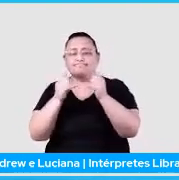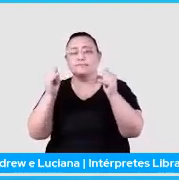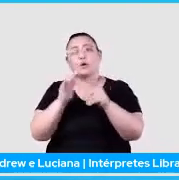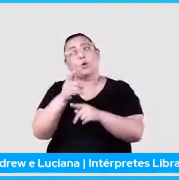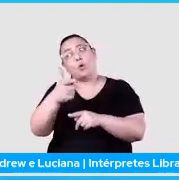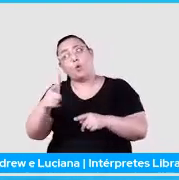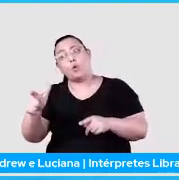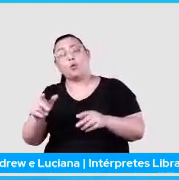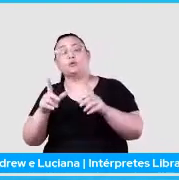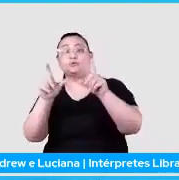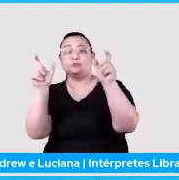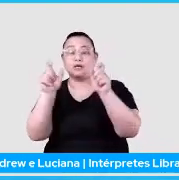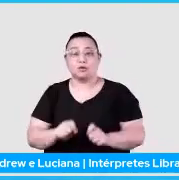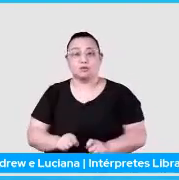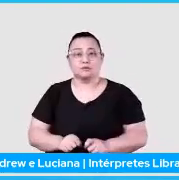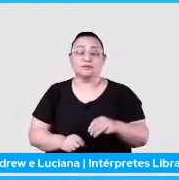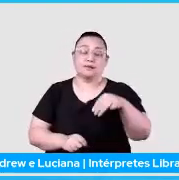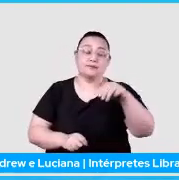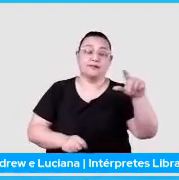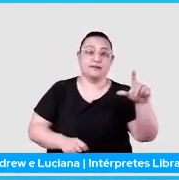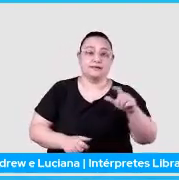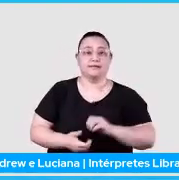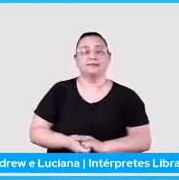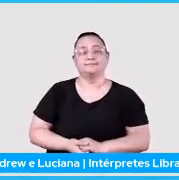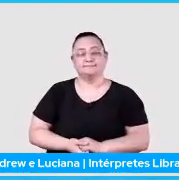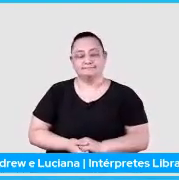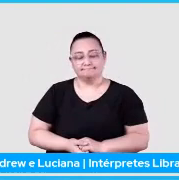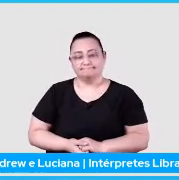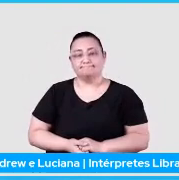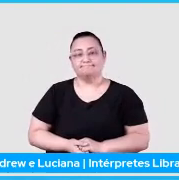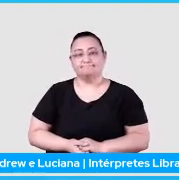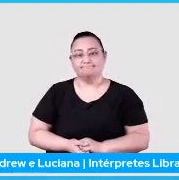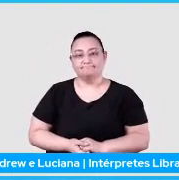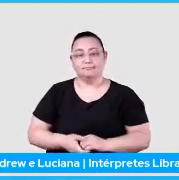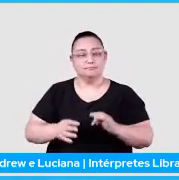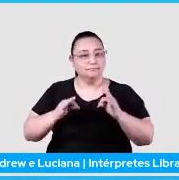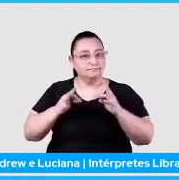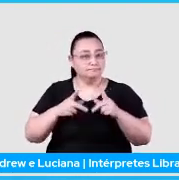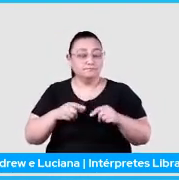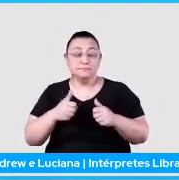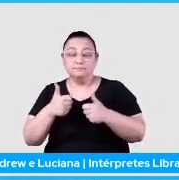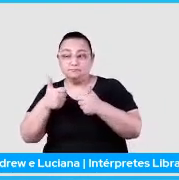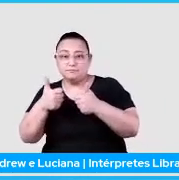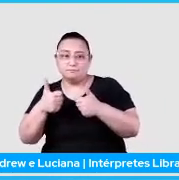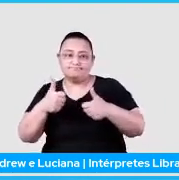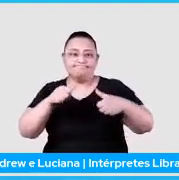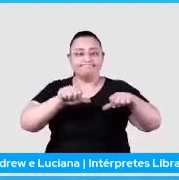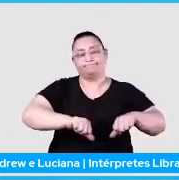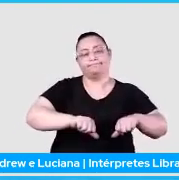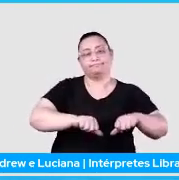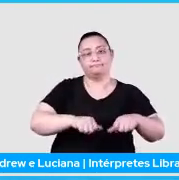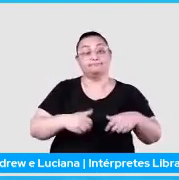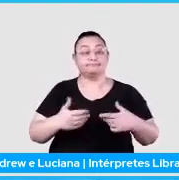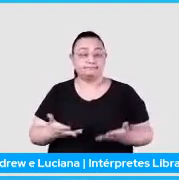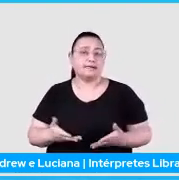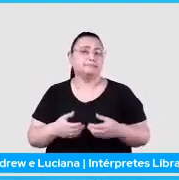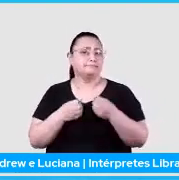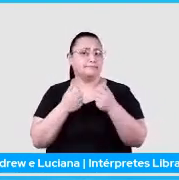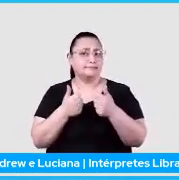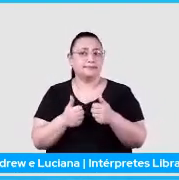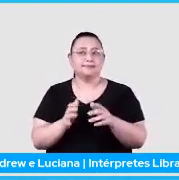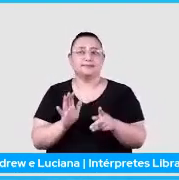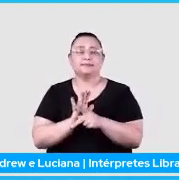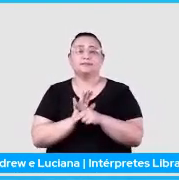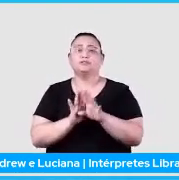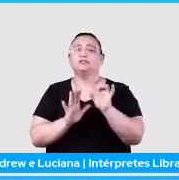algoritmos de machine learning, sabe? E aí, tudo tem seus prós e contras, né? Aí, beleza. Aí, aqui é só